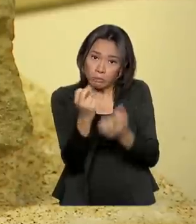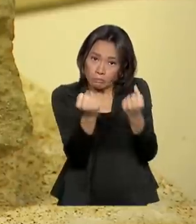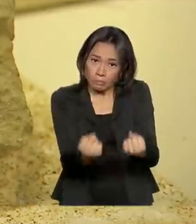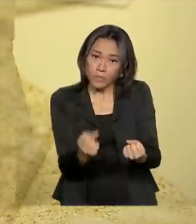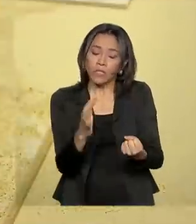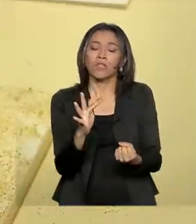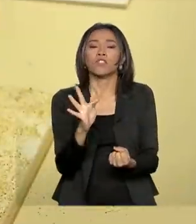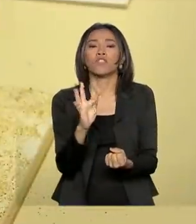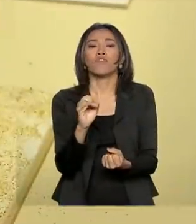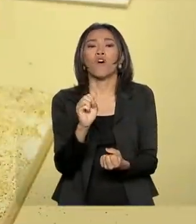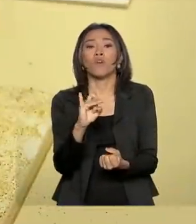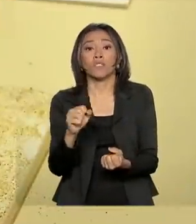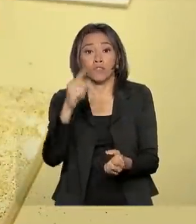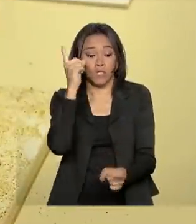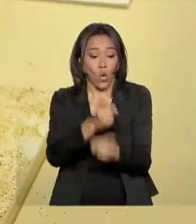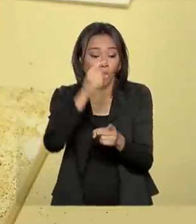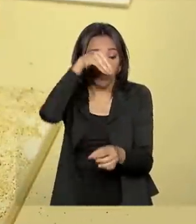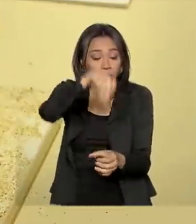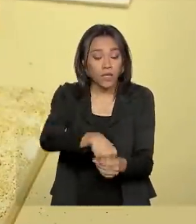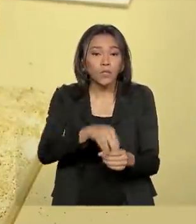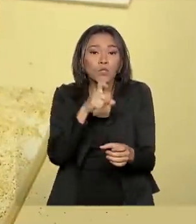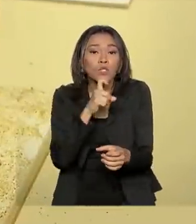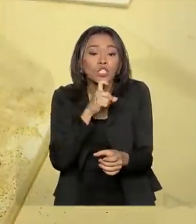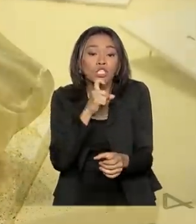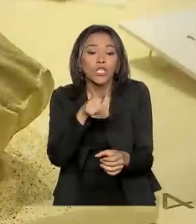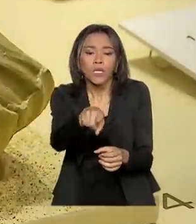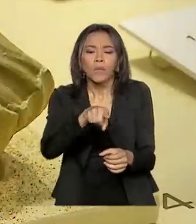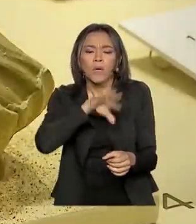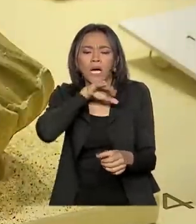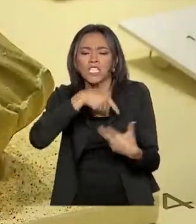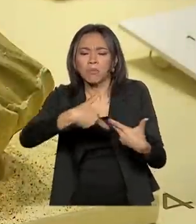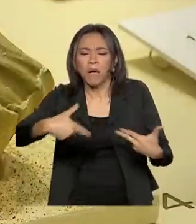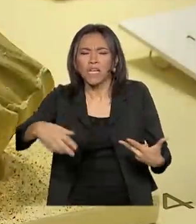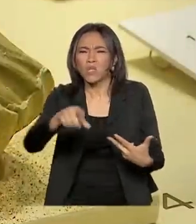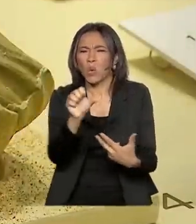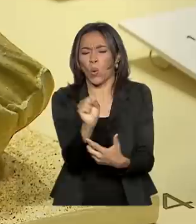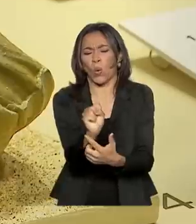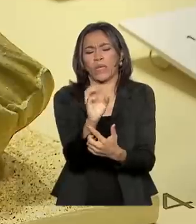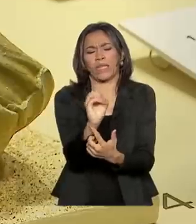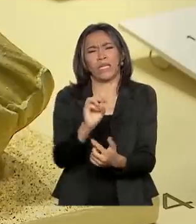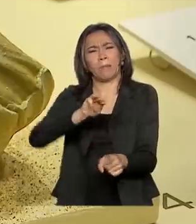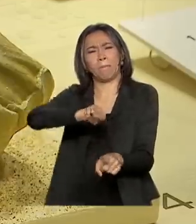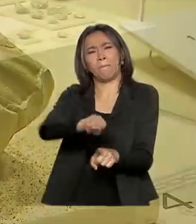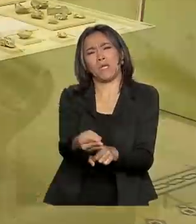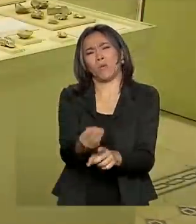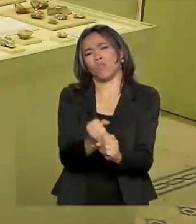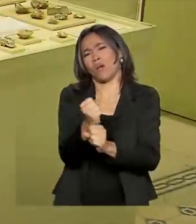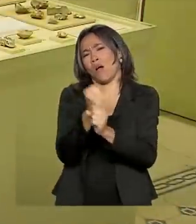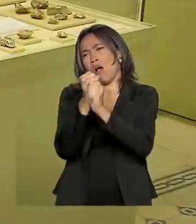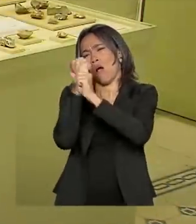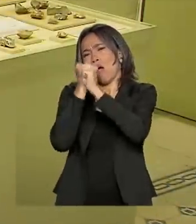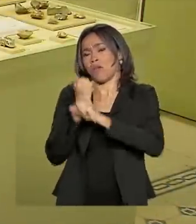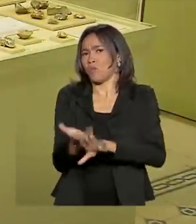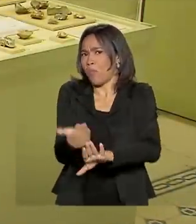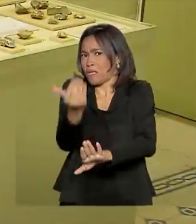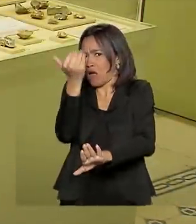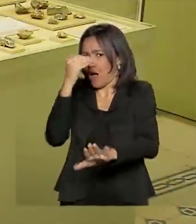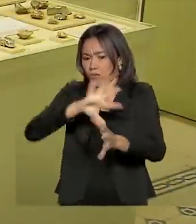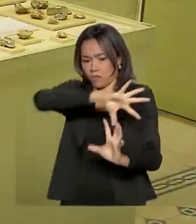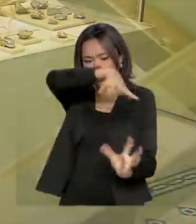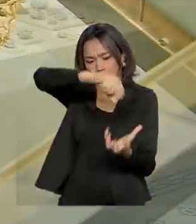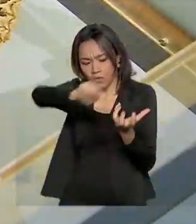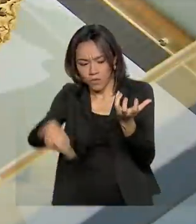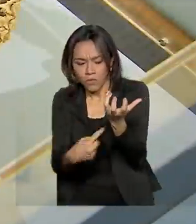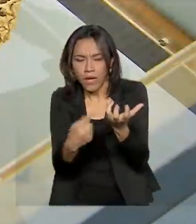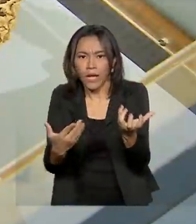gelo. São exemplares de plantas e de animais com 80 milhões de anos. Fósseis da época em que a Antártica era quente,